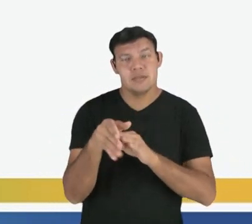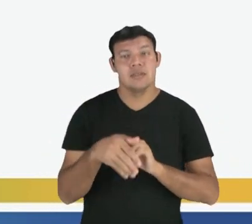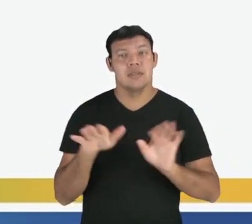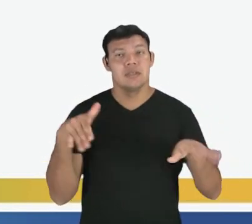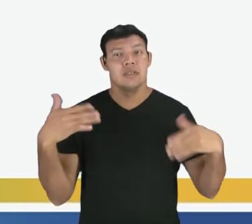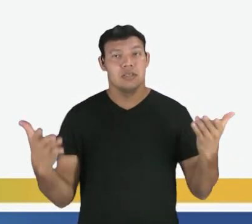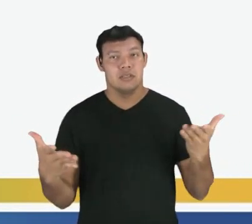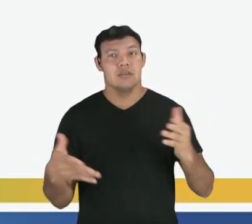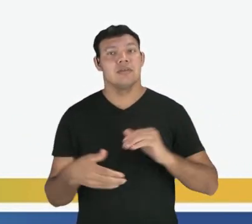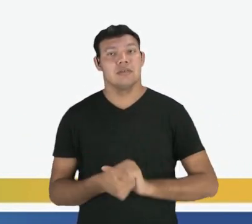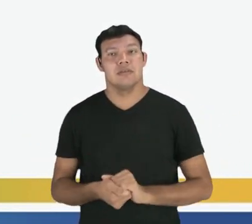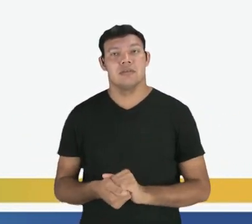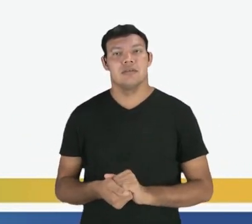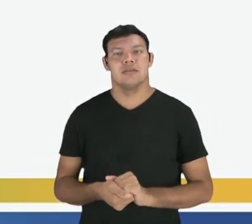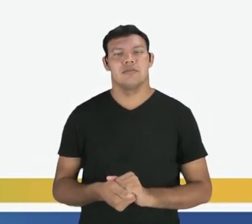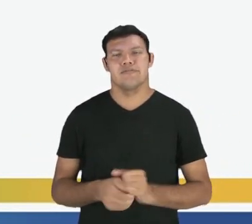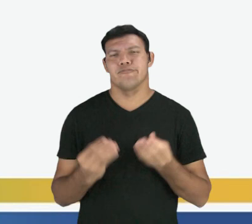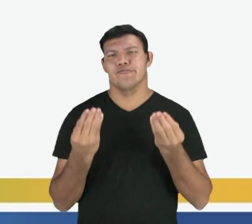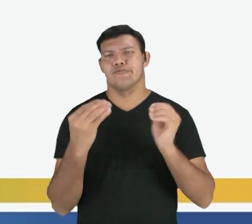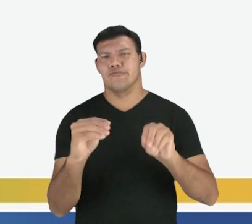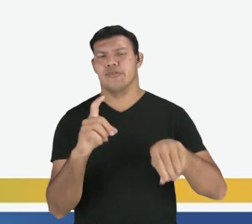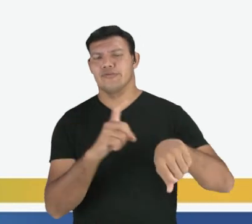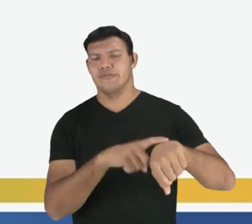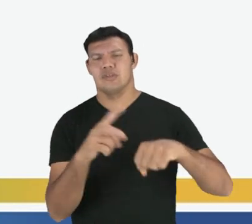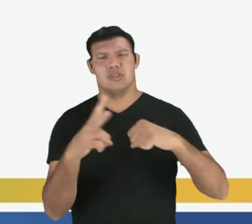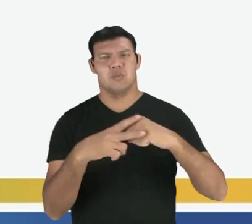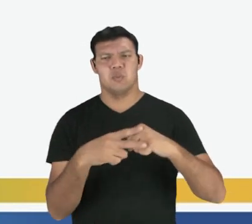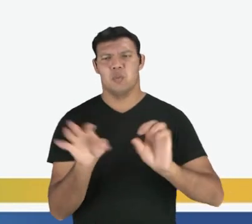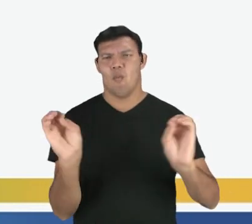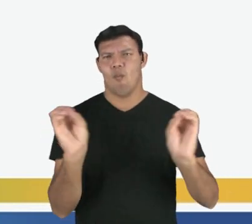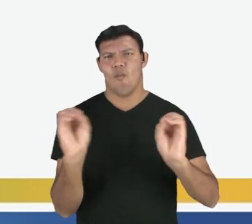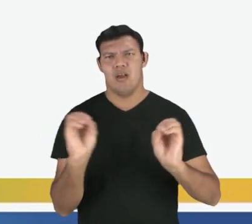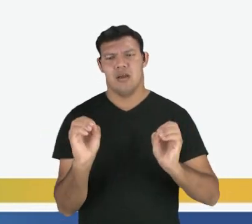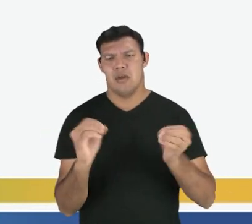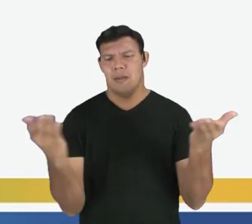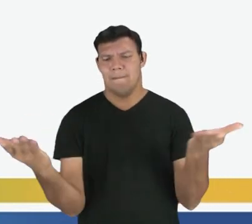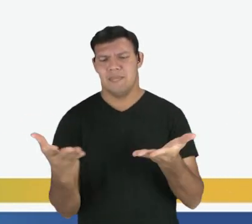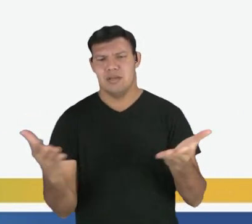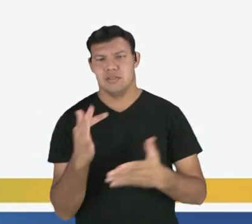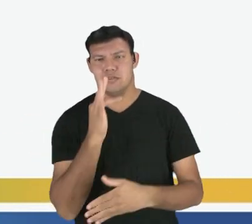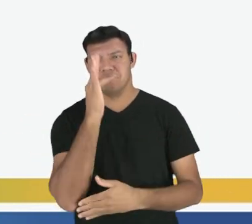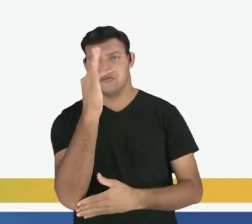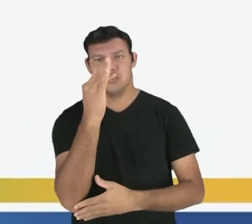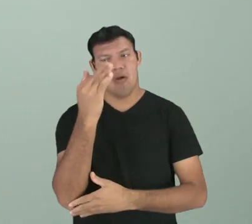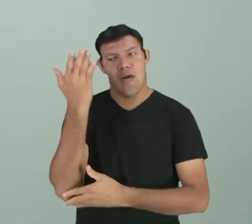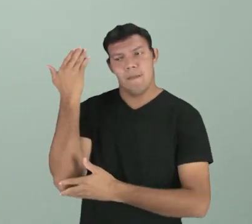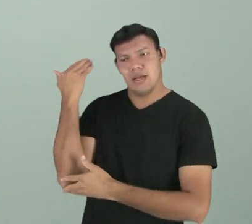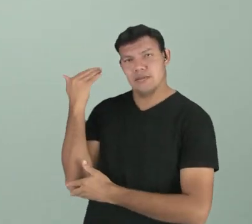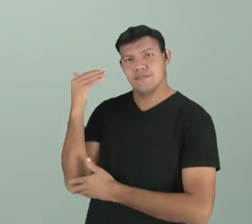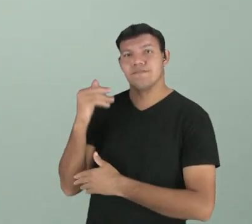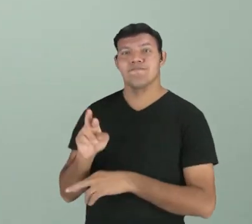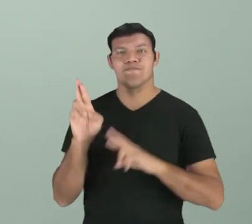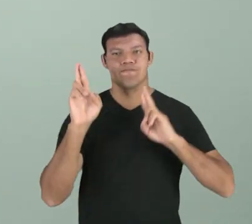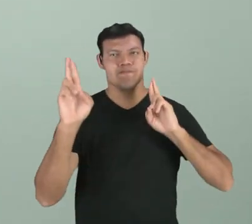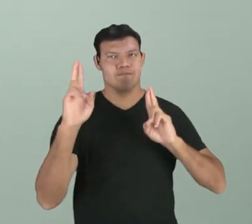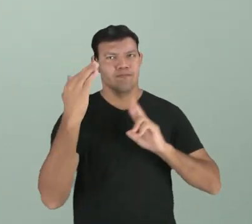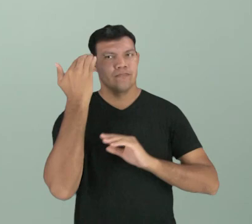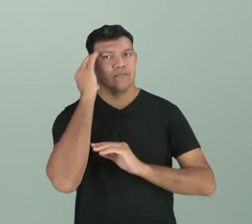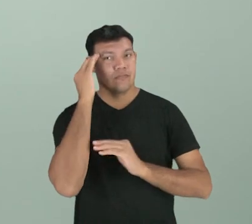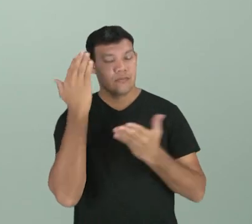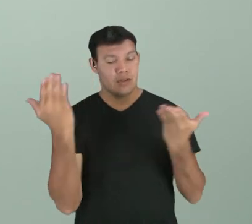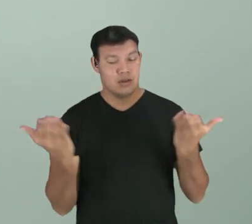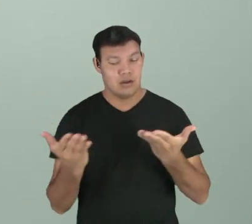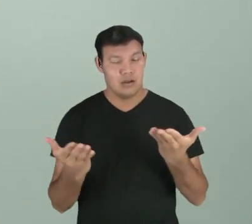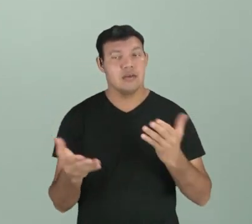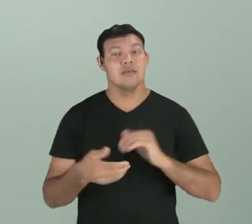Então, quando você faz isso, você não coloca em tempo verbal nenhum, presente, passado ou futuro. Espero que vocês tenham entendido a nossa